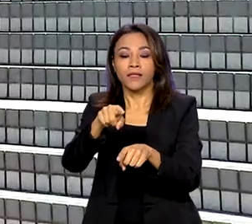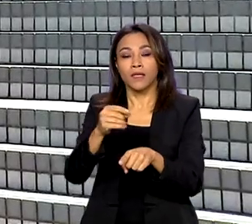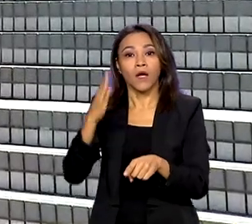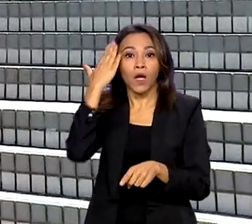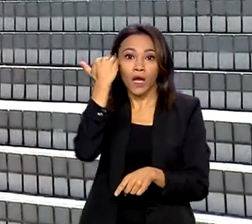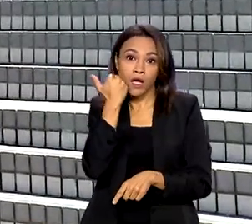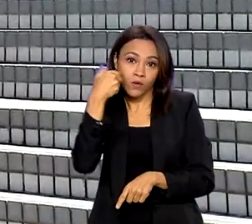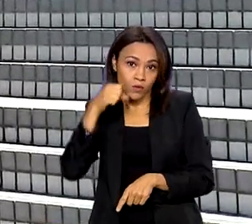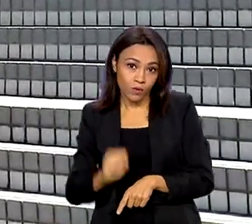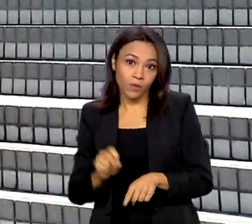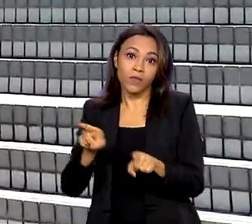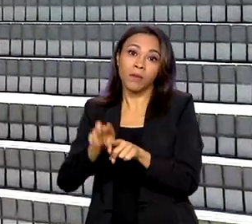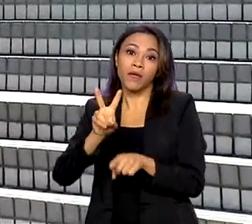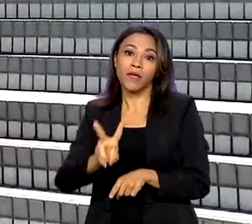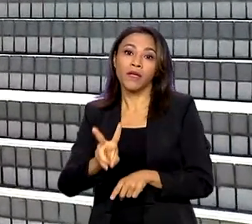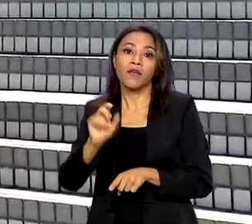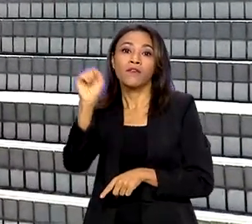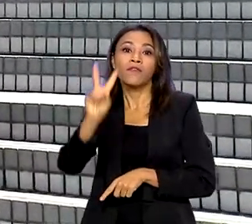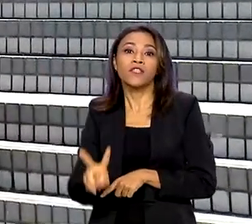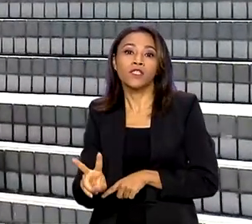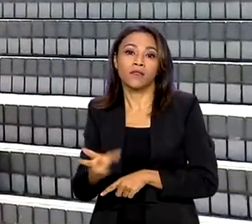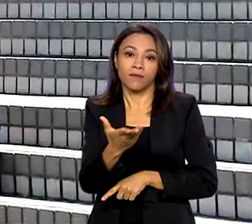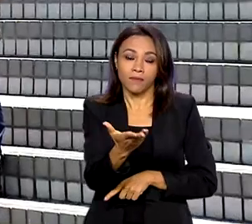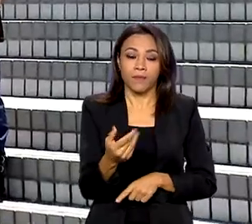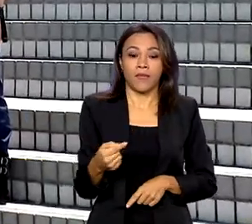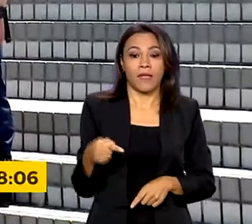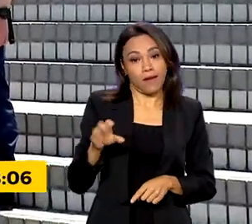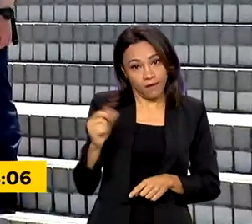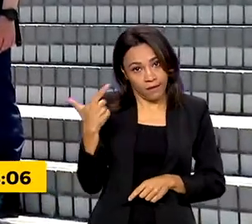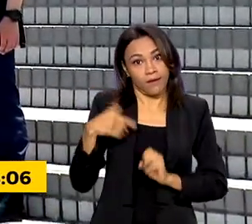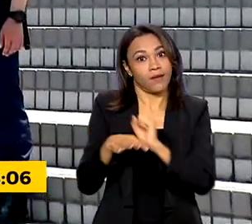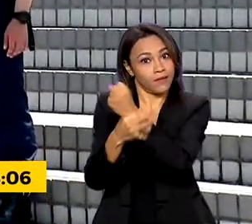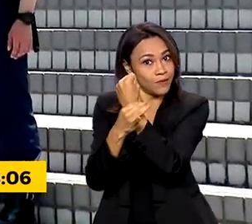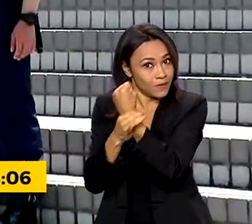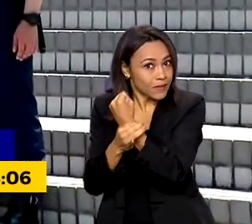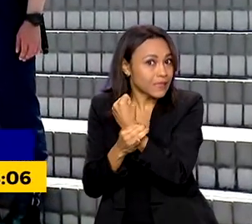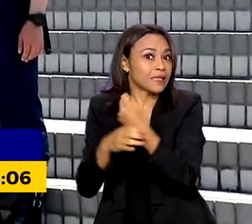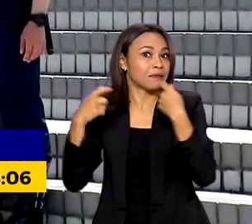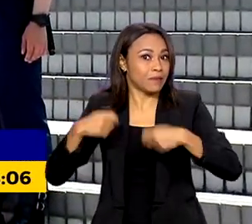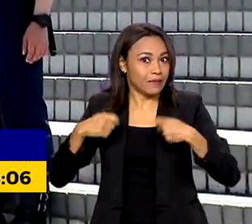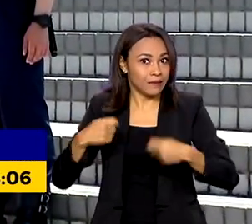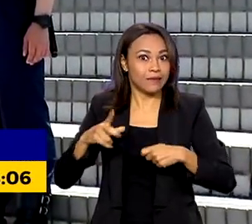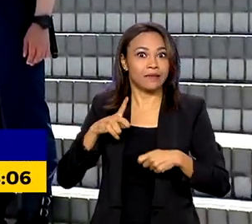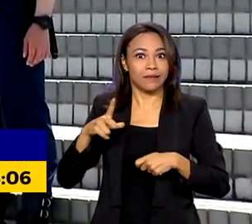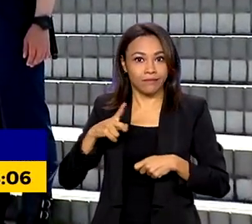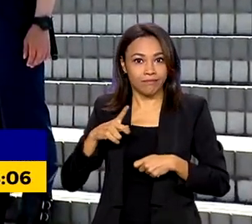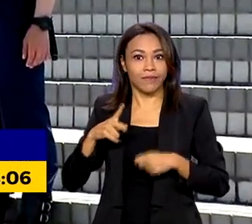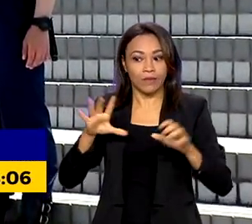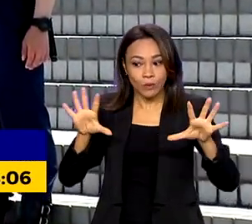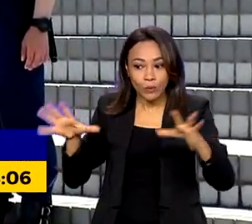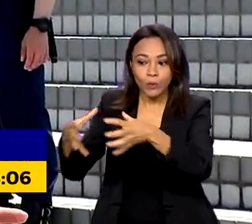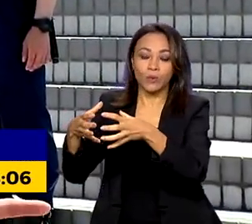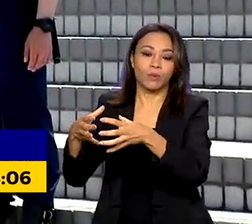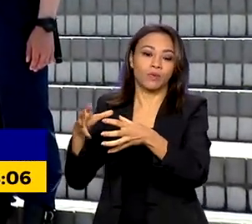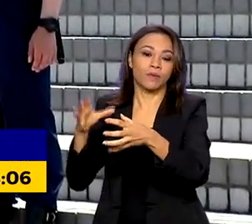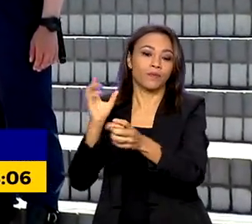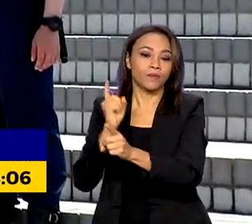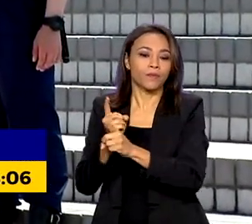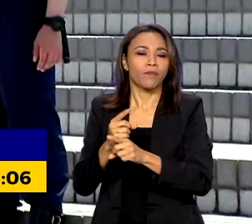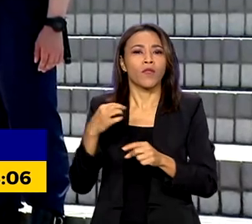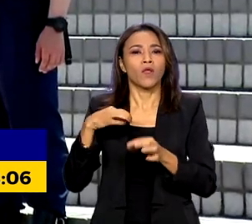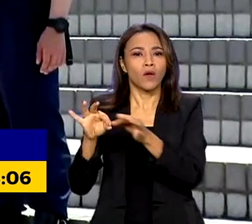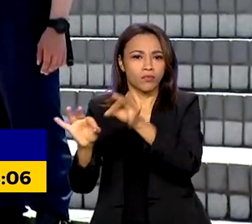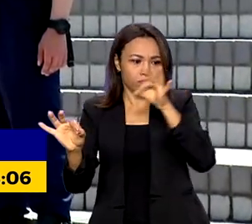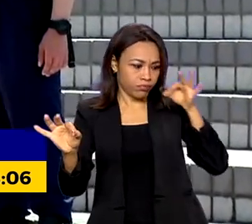Em um evento com tantos convidados de peso, a segurança, claro, precisa ser reforçada. Nós estamos a cerca de dois